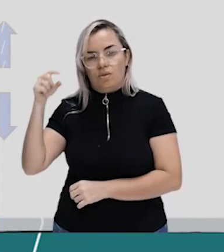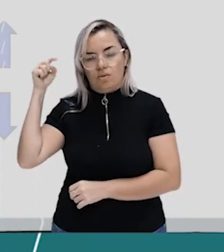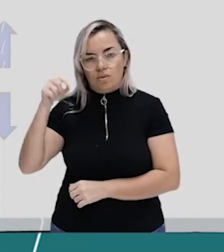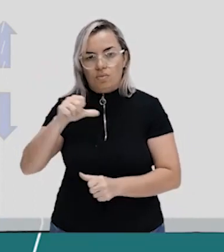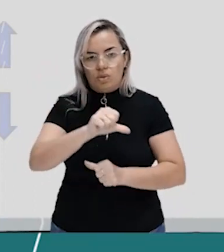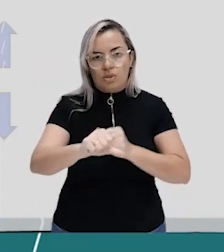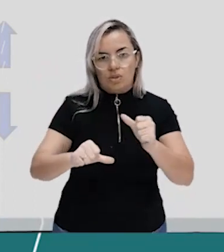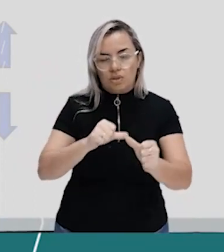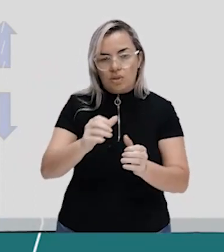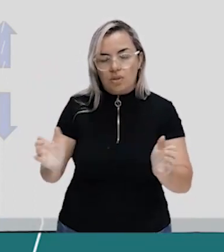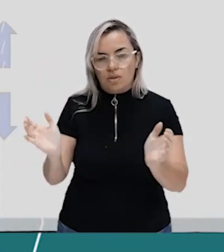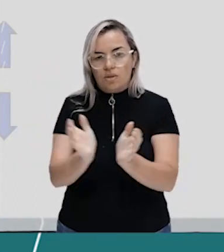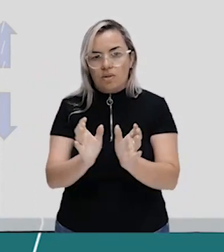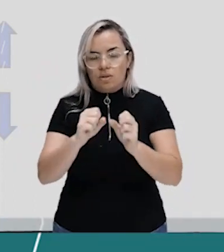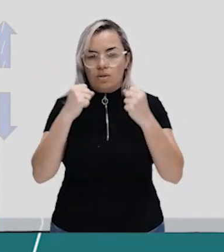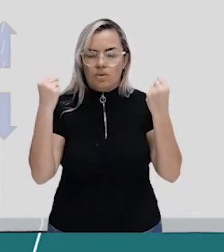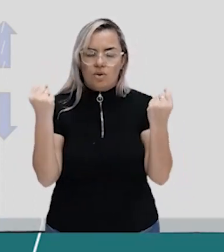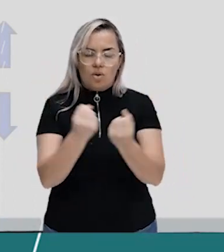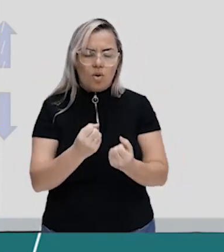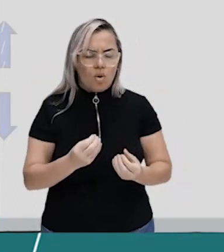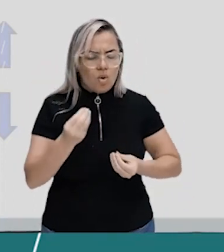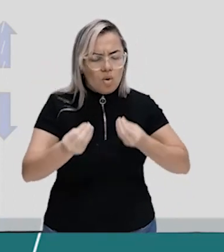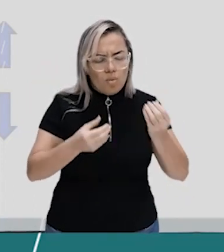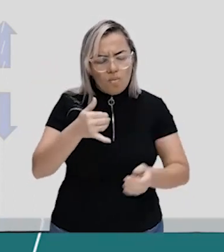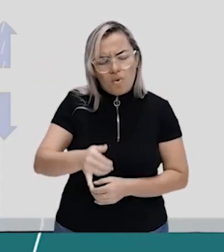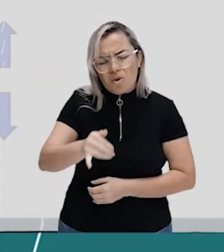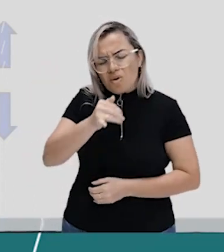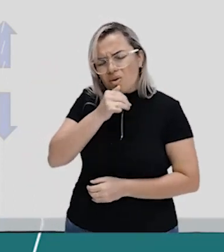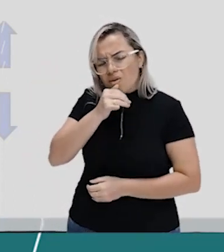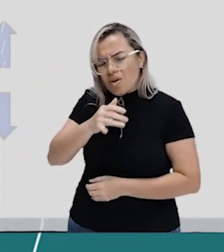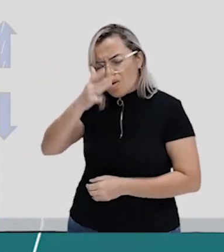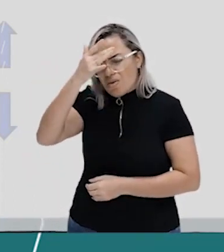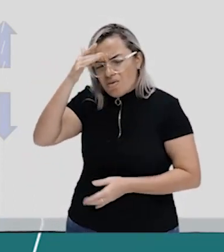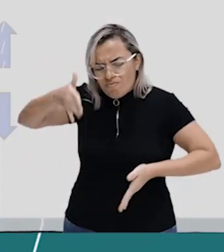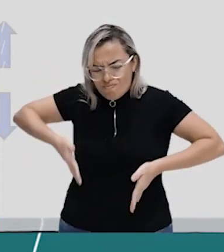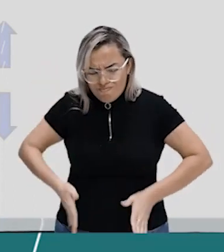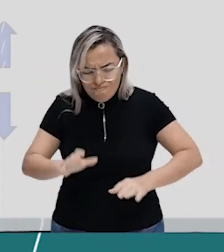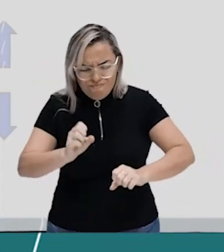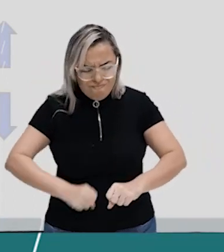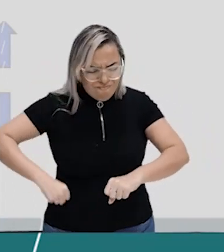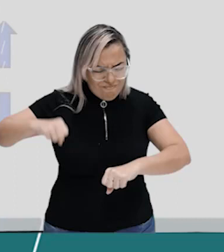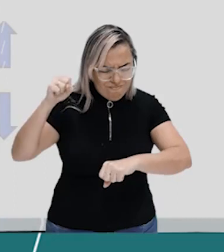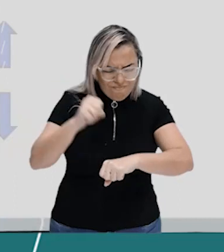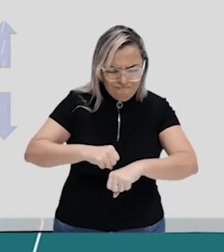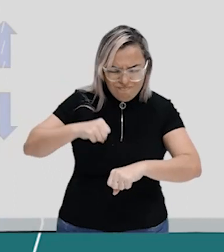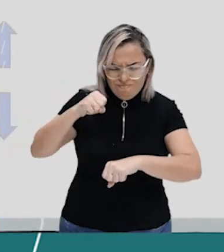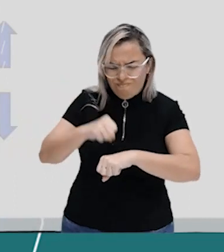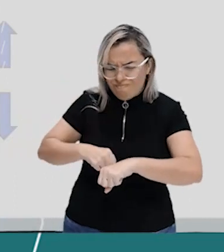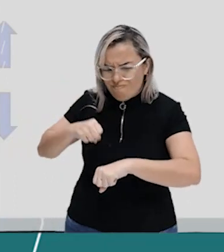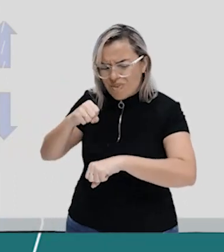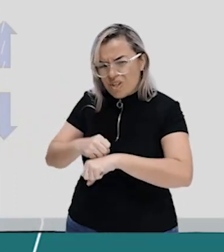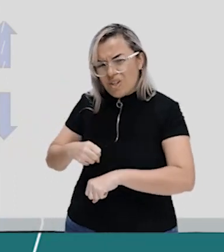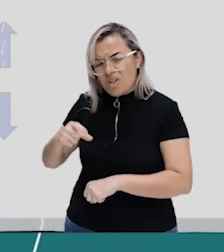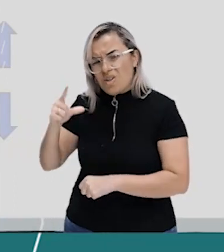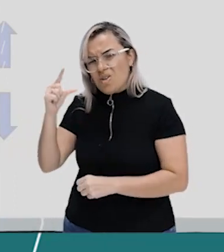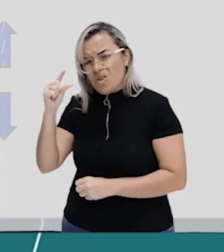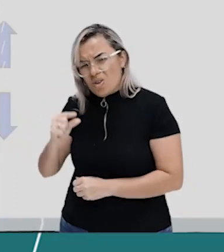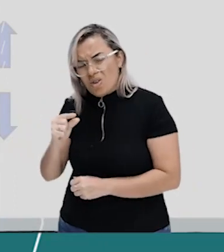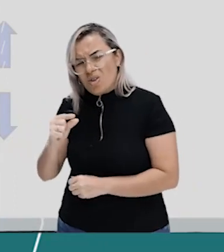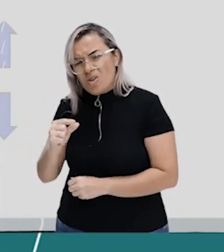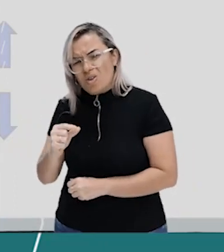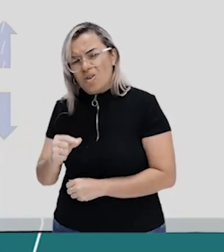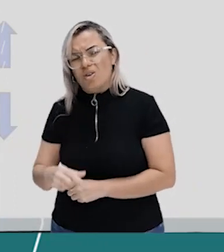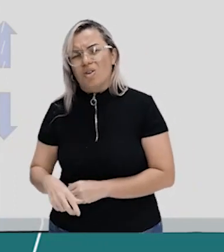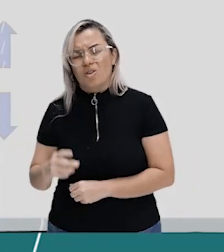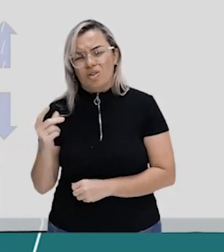classe social. A pessoa nasceu, por exemplo, muito pobre, numa família com poucas condições, vulnerável